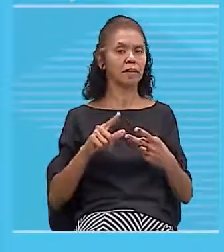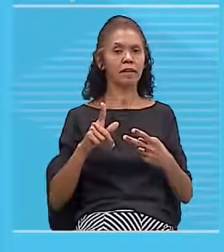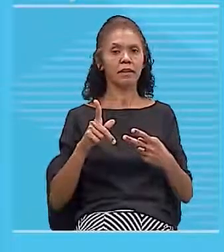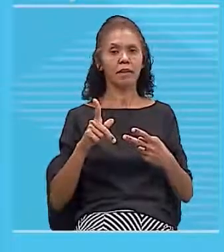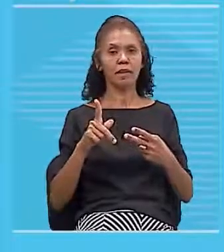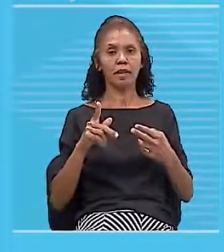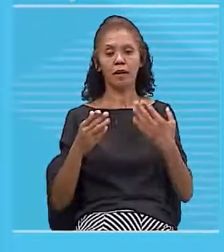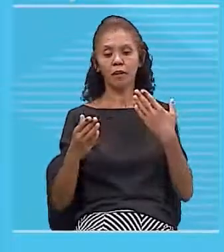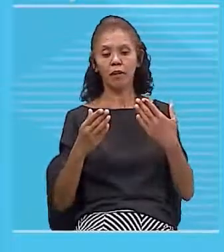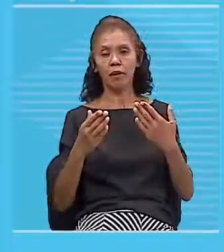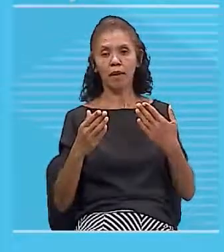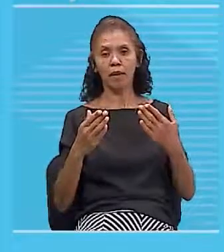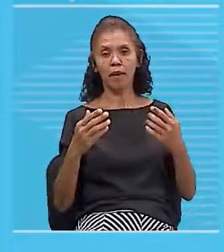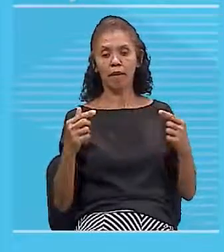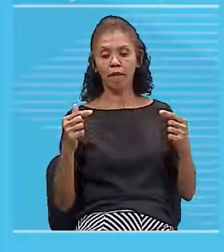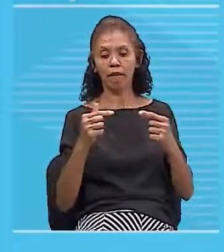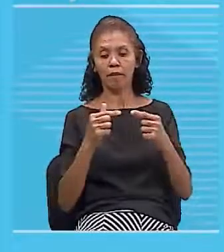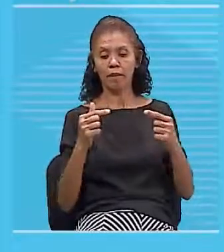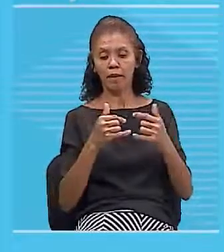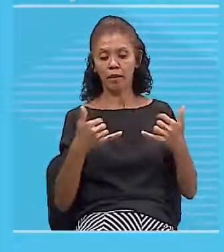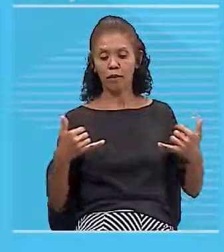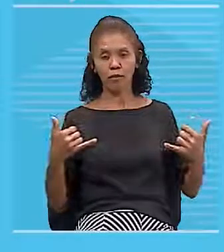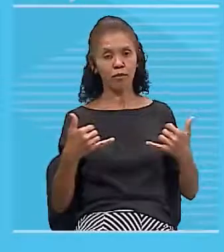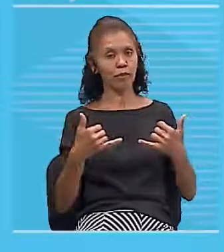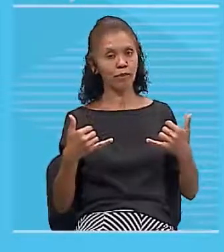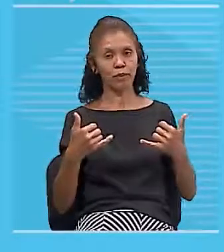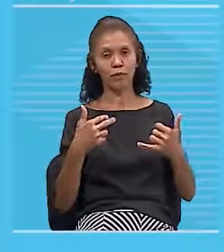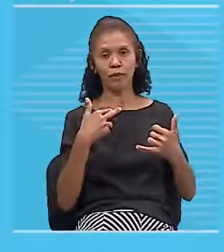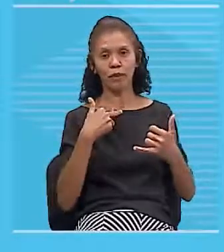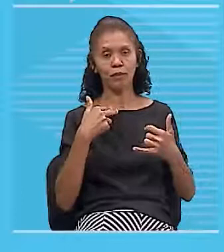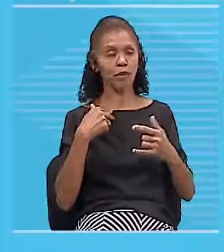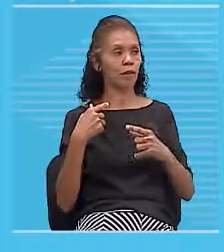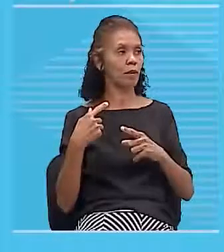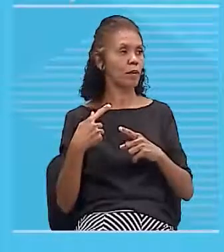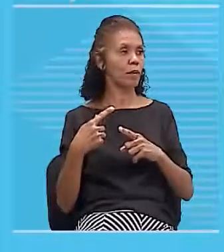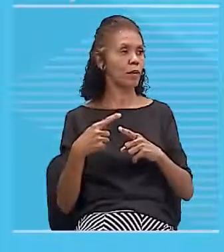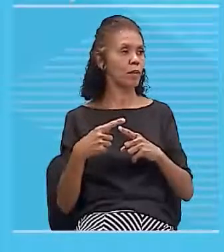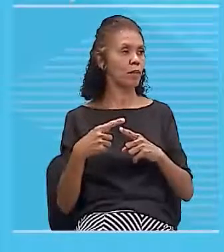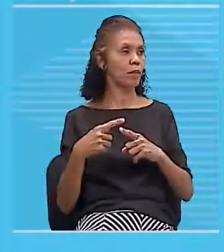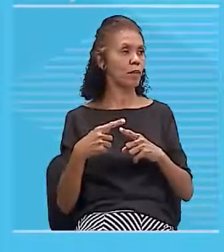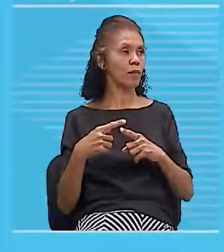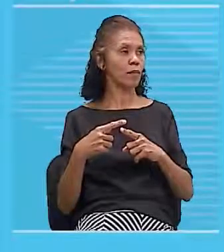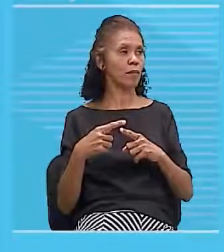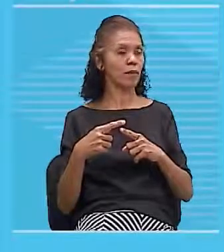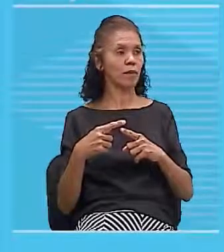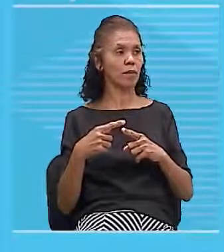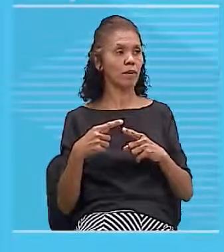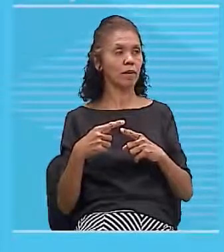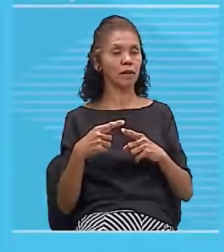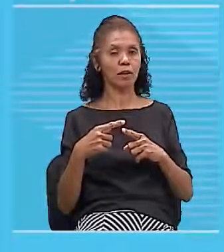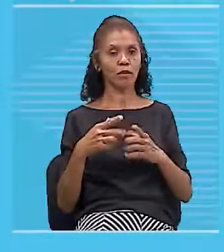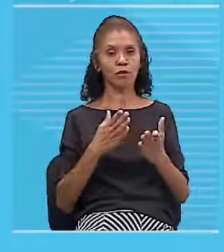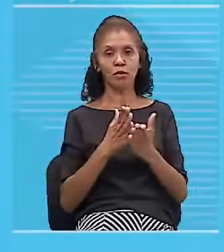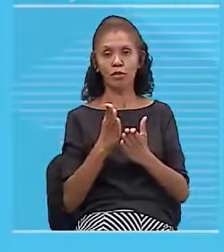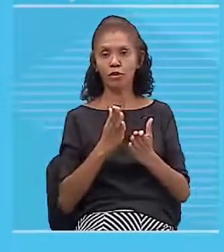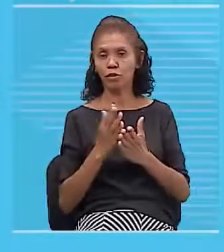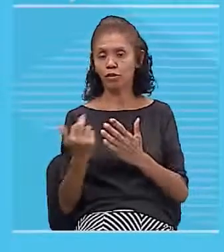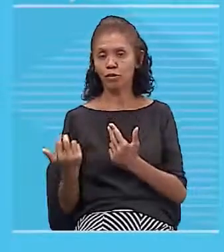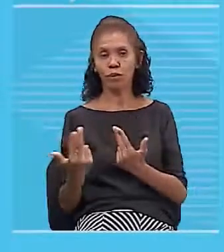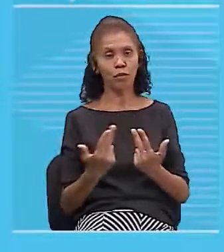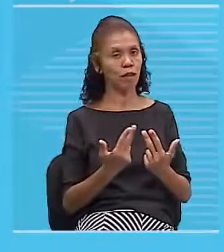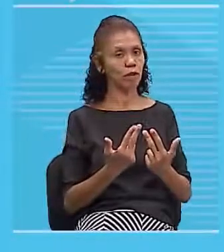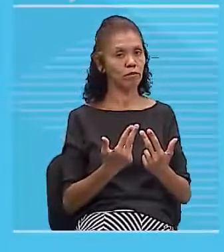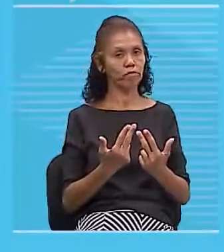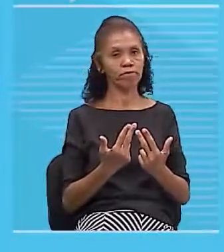nós falamos que é perpendicular então também não poderia ter o mesmo sentido da corrente certo